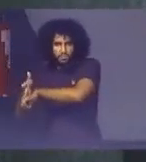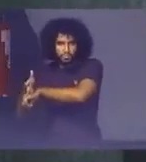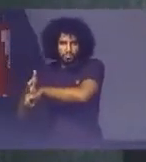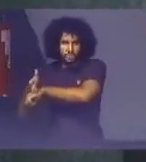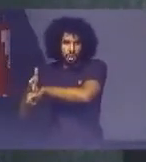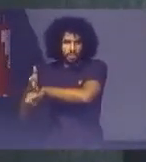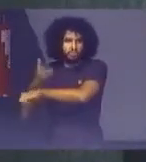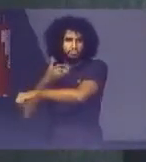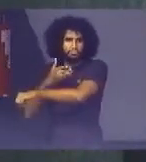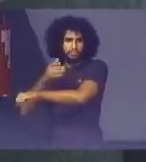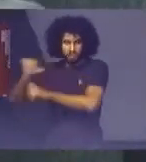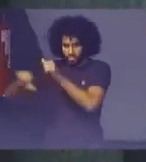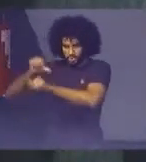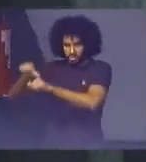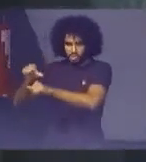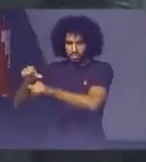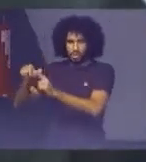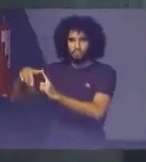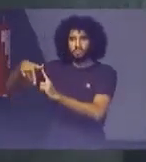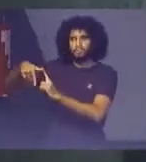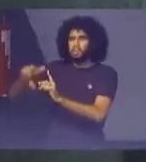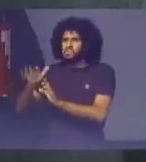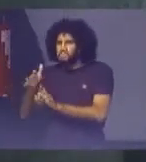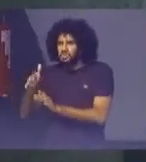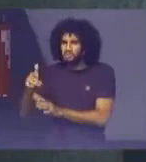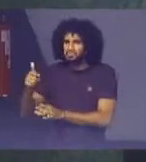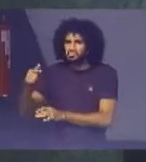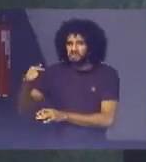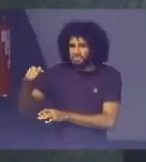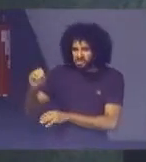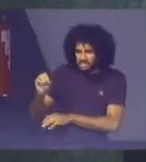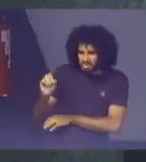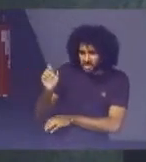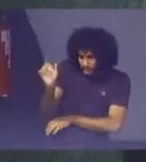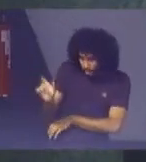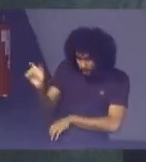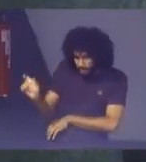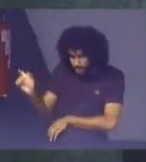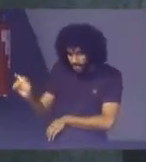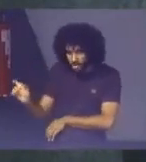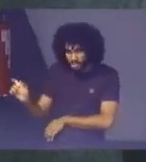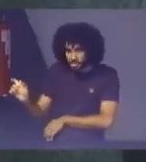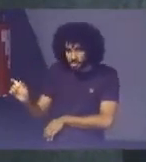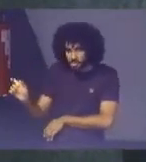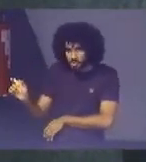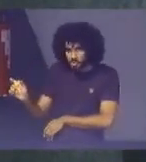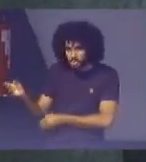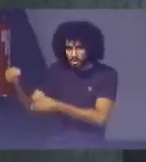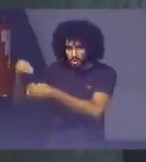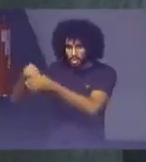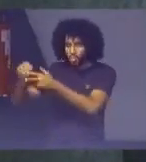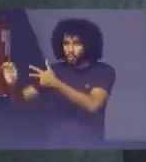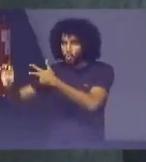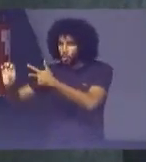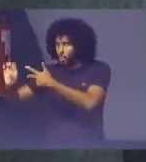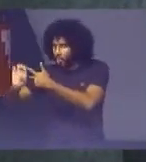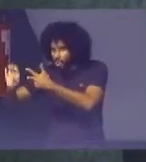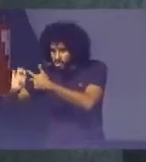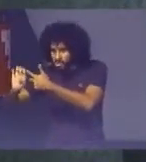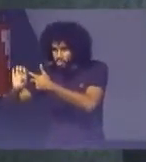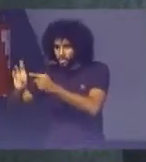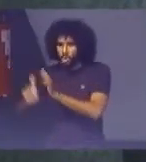Como Quase 700 pessoas Do âmbito Do poder executivo Representando